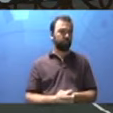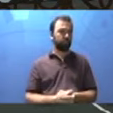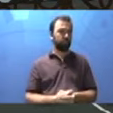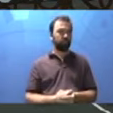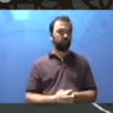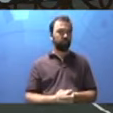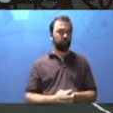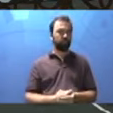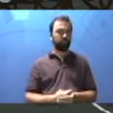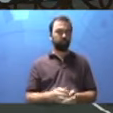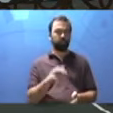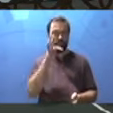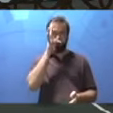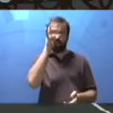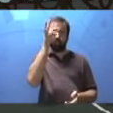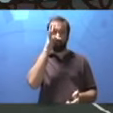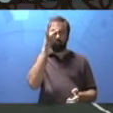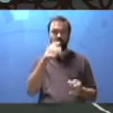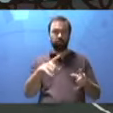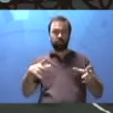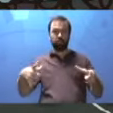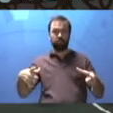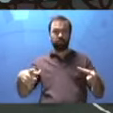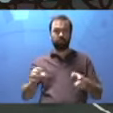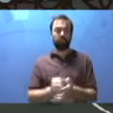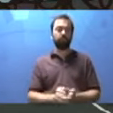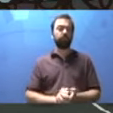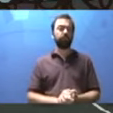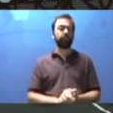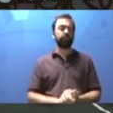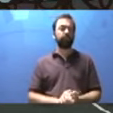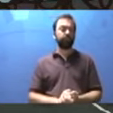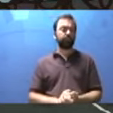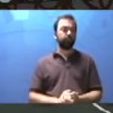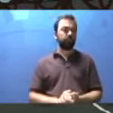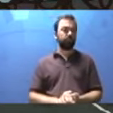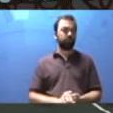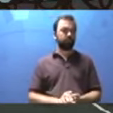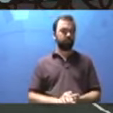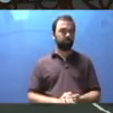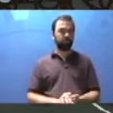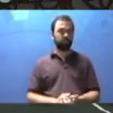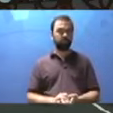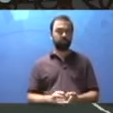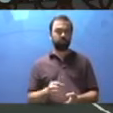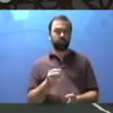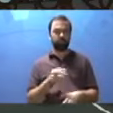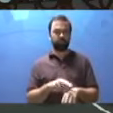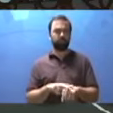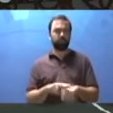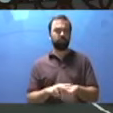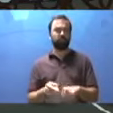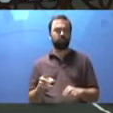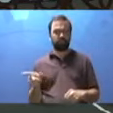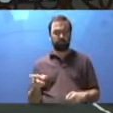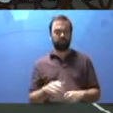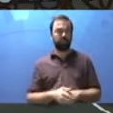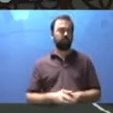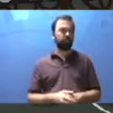pátio. Jardim. Tem jardim na sua escola? Tem, né? Nem que for um verdinho lá.